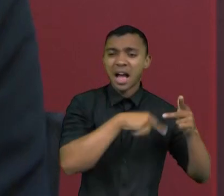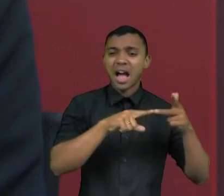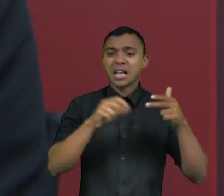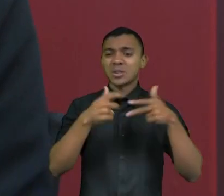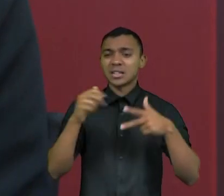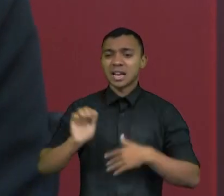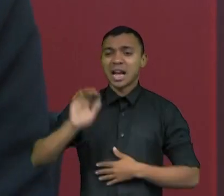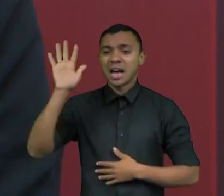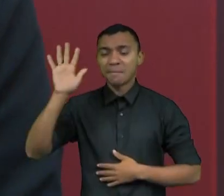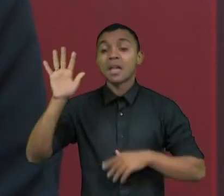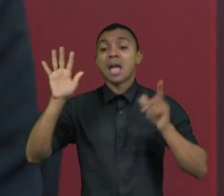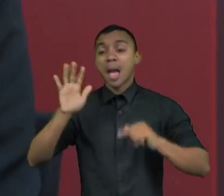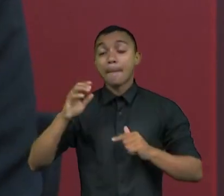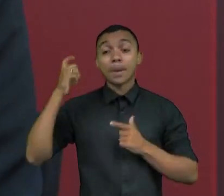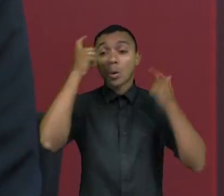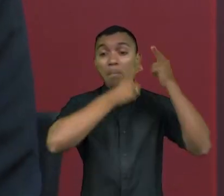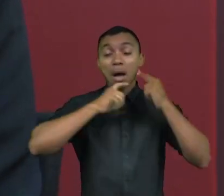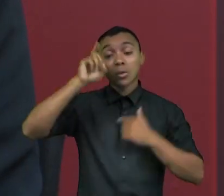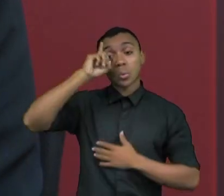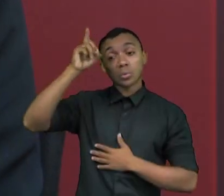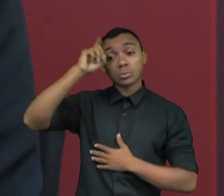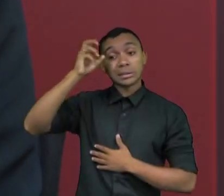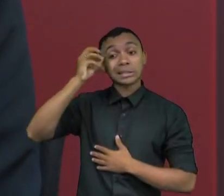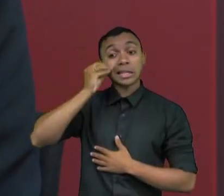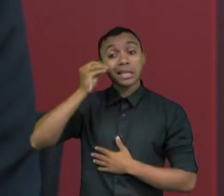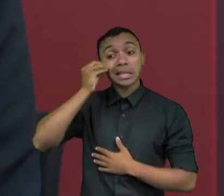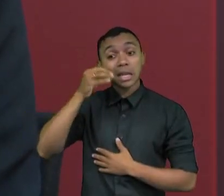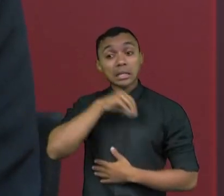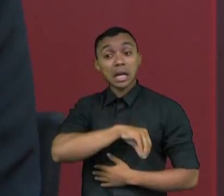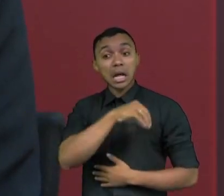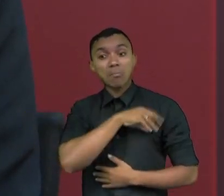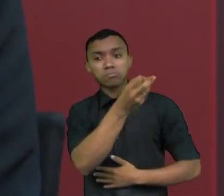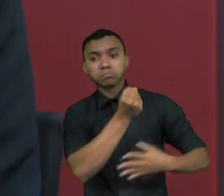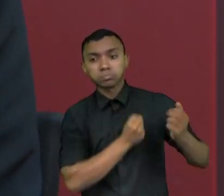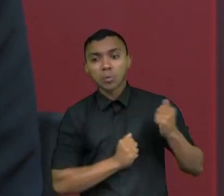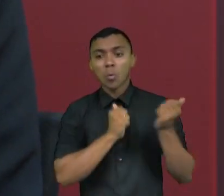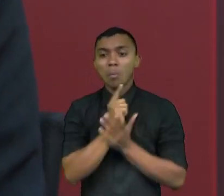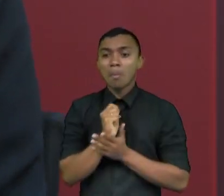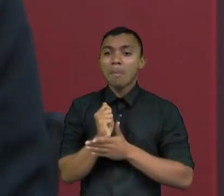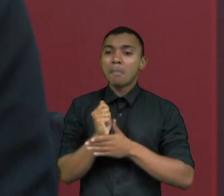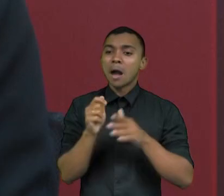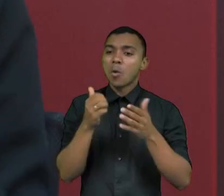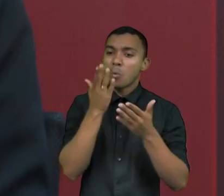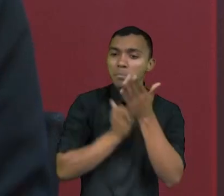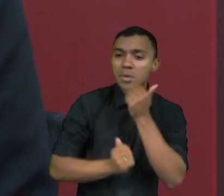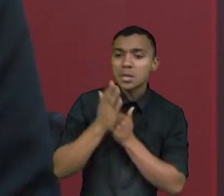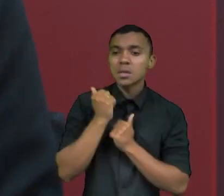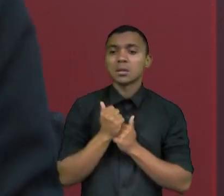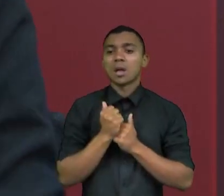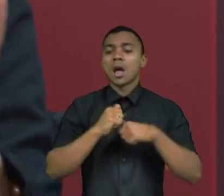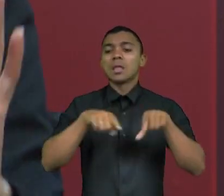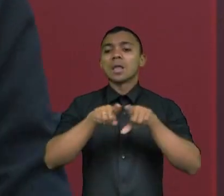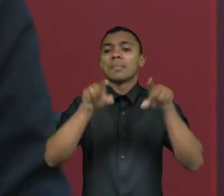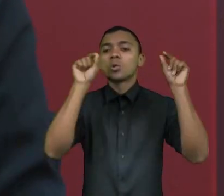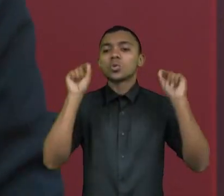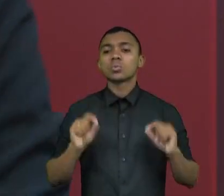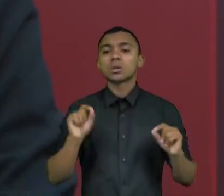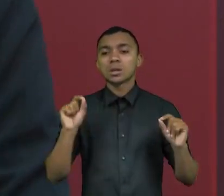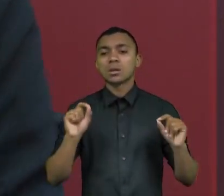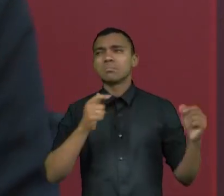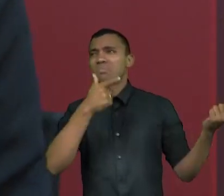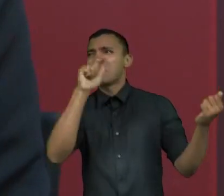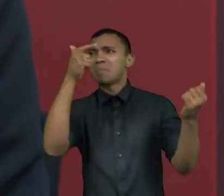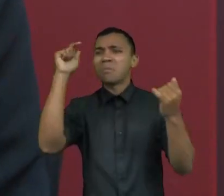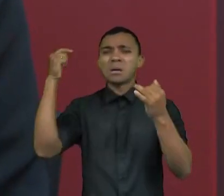Ele está preocupado com o pão de cada dia. Exatamente. Ele está preocupado com essas questões que dizem respeito a coisas que, muitas vezes, estão até